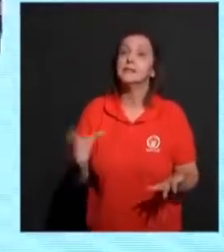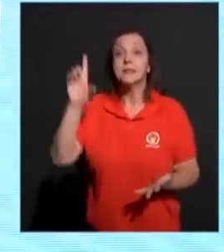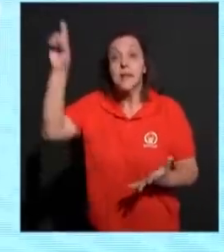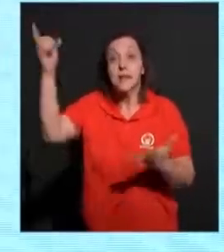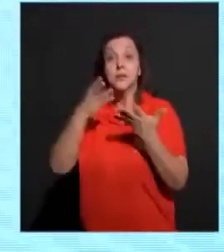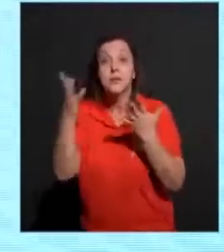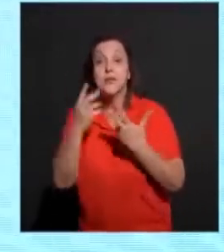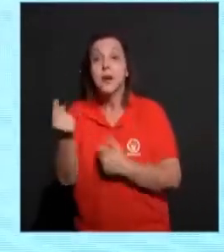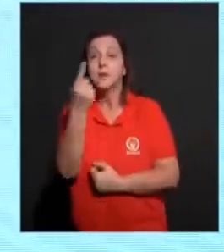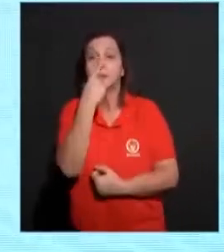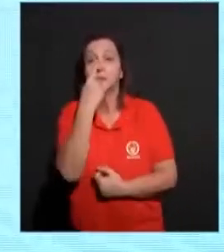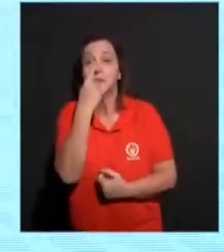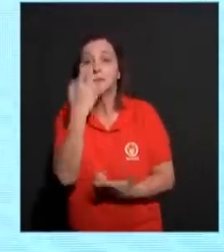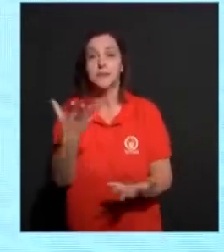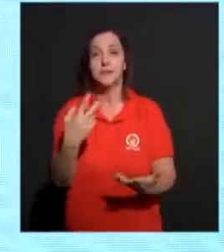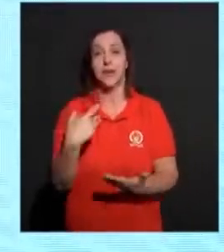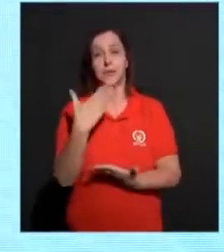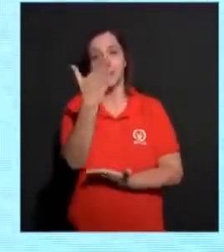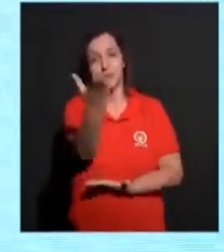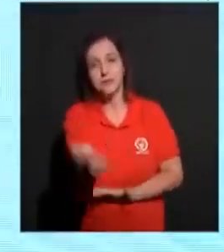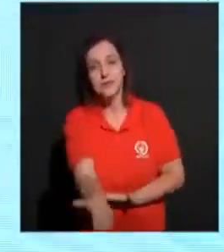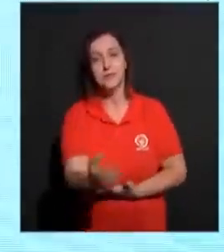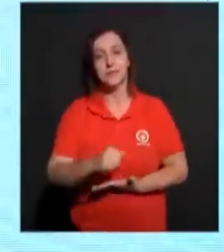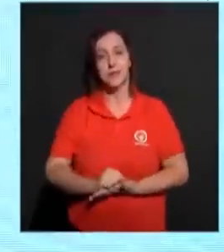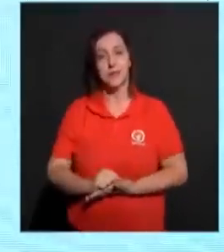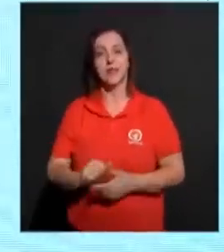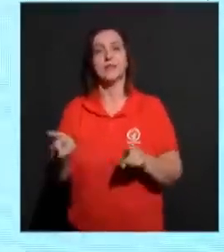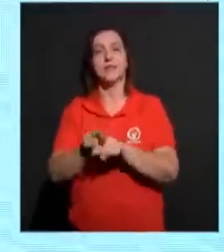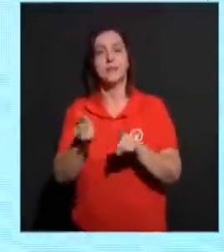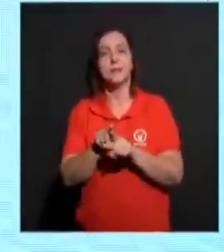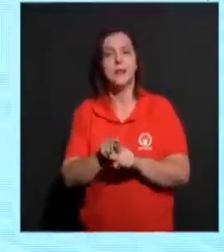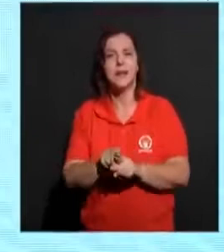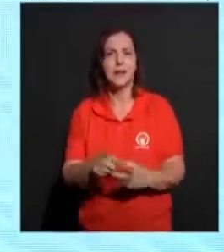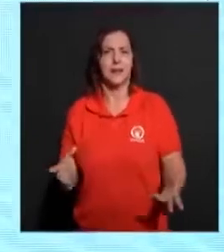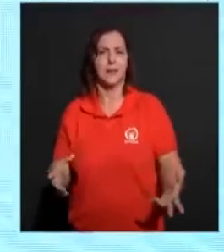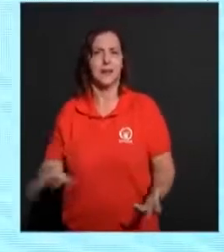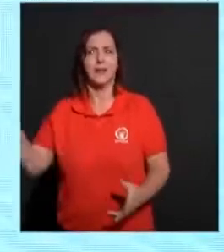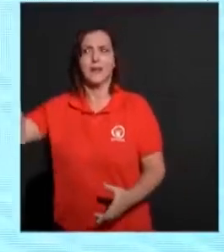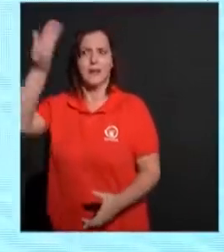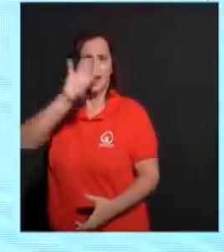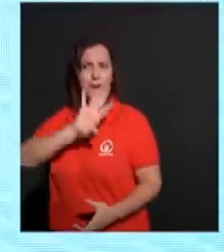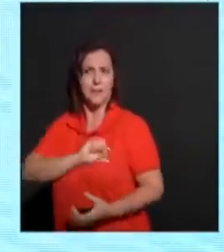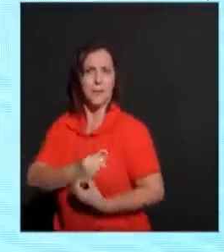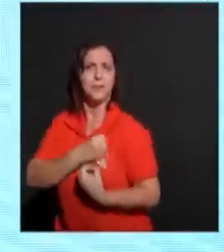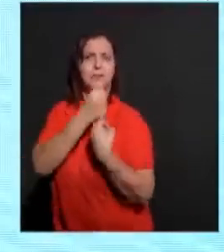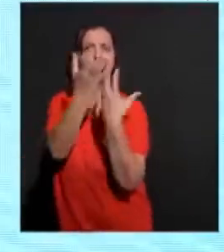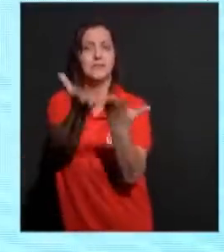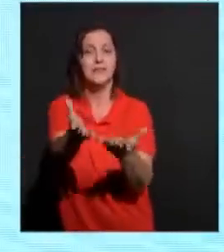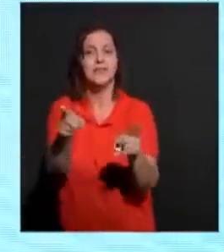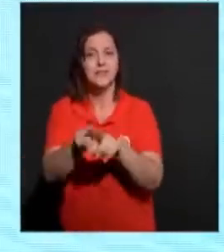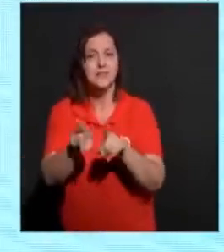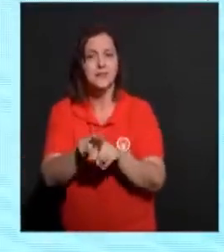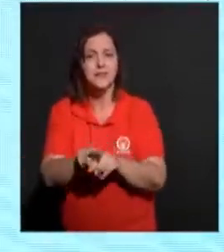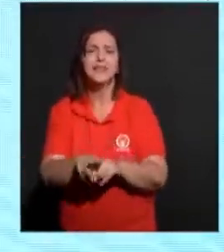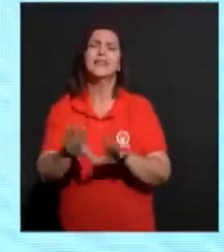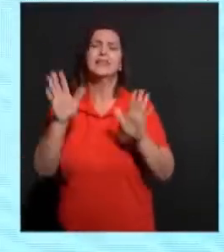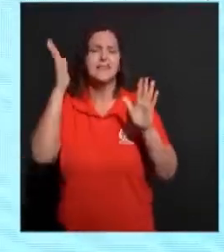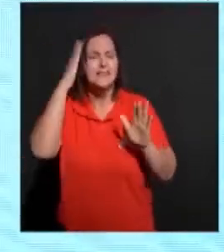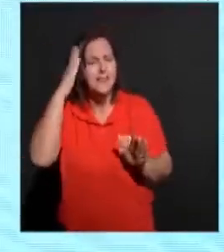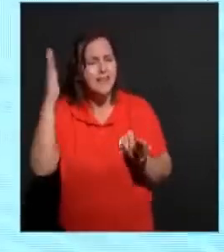intimidade tão grande em amor. E nesse ambiente de amor que ele nos proporciona também. Mesmo que haja sofrimentos.